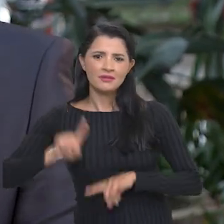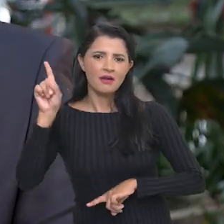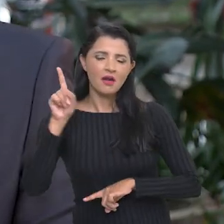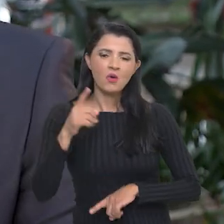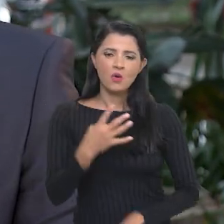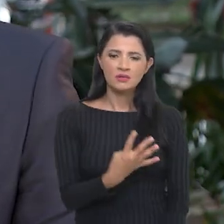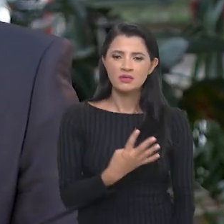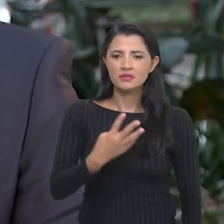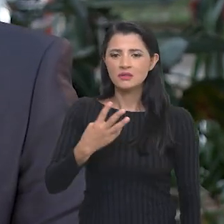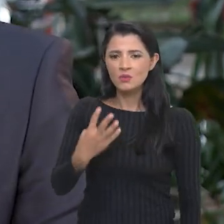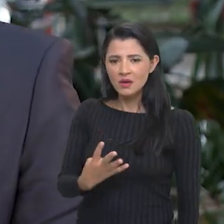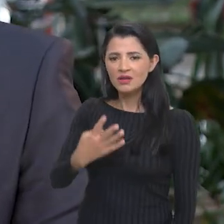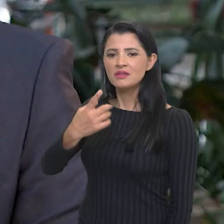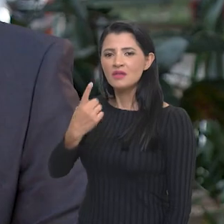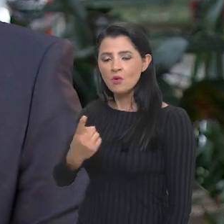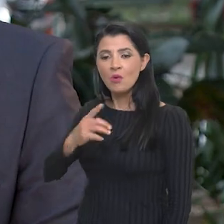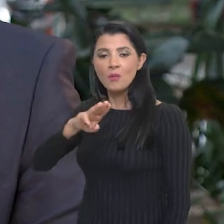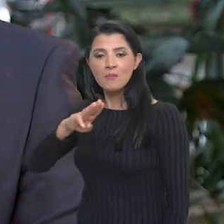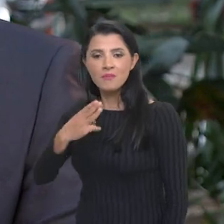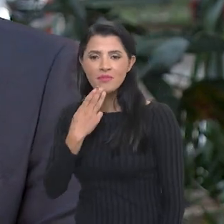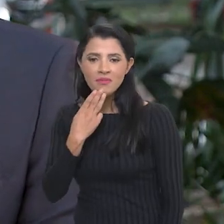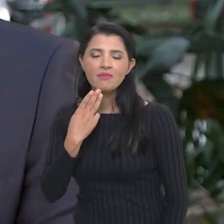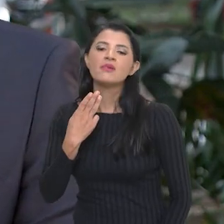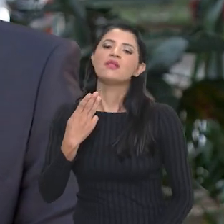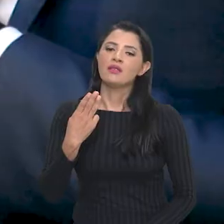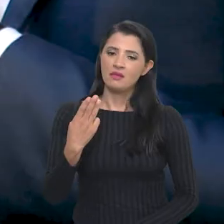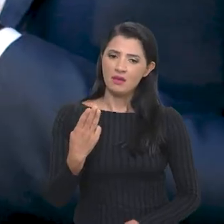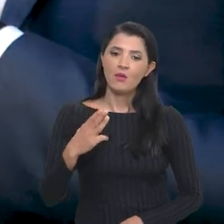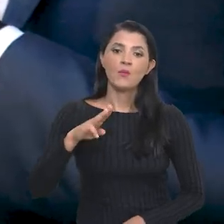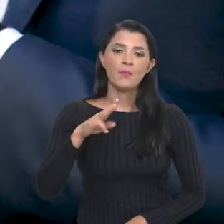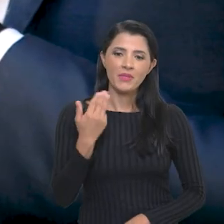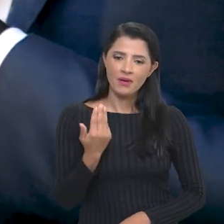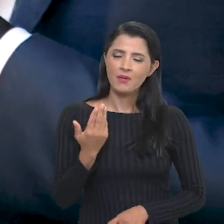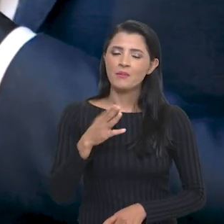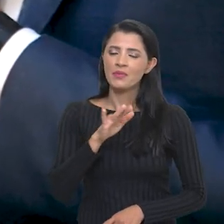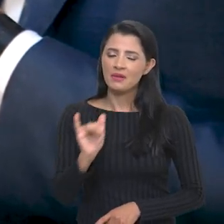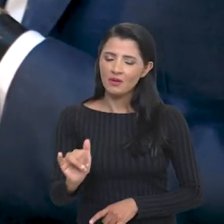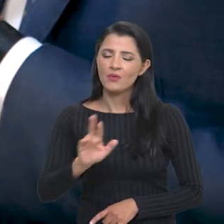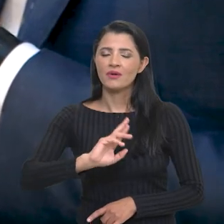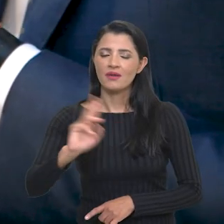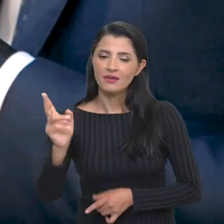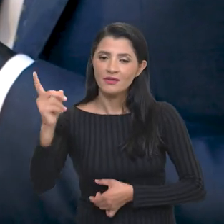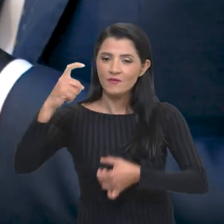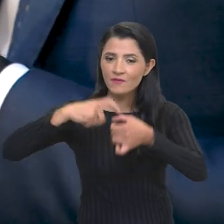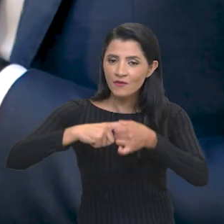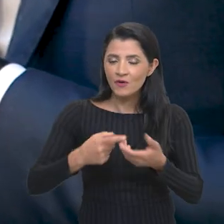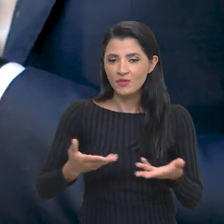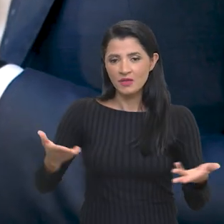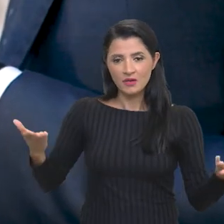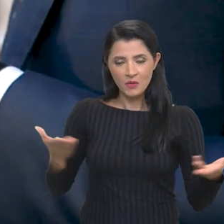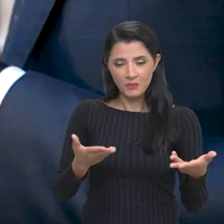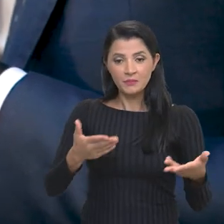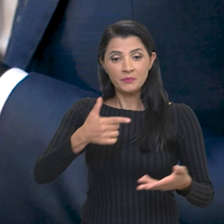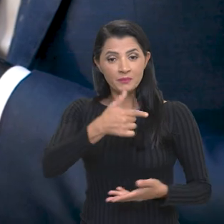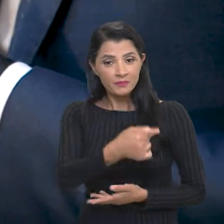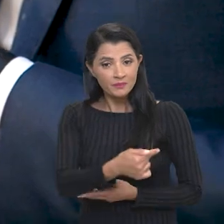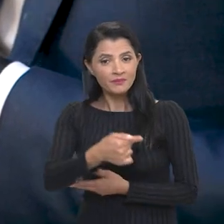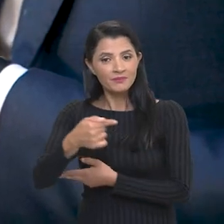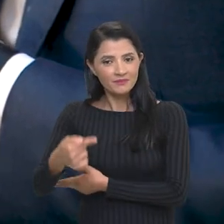recorde, 441 bilhões de reais. A volta do plano safra da agricultura familiar com